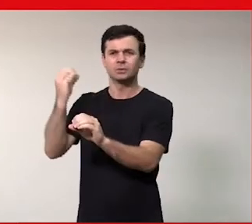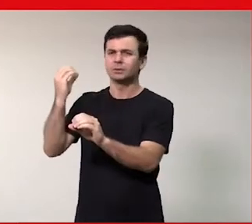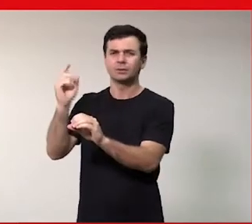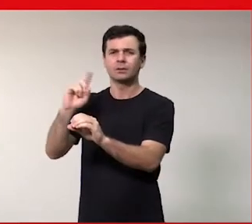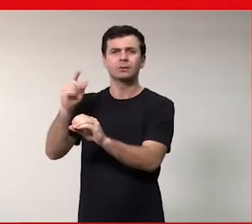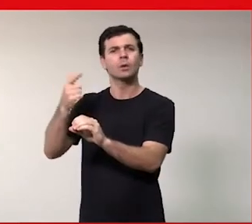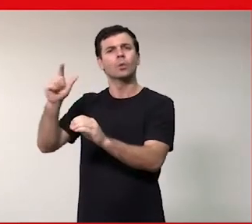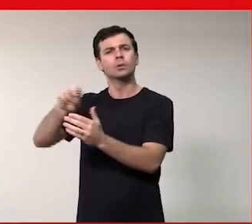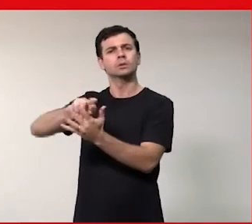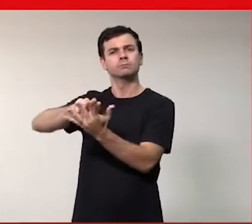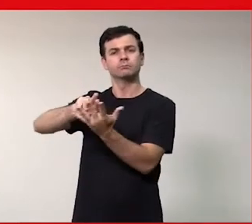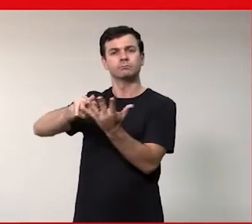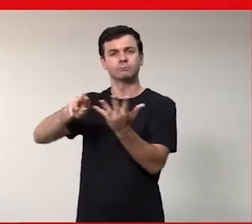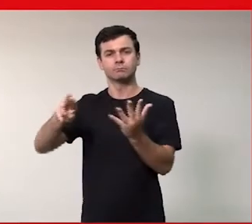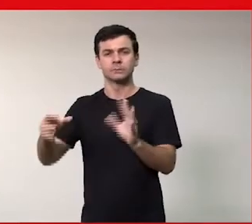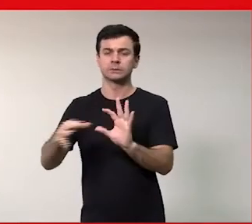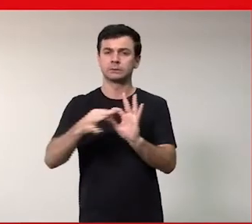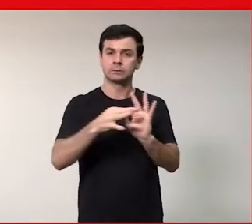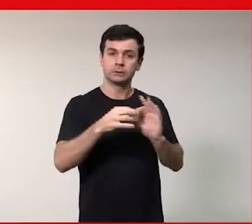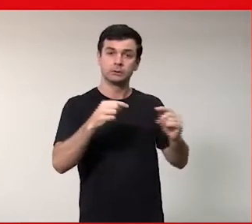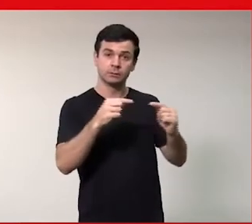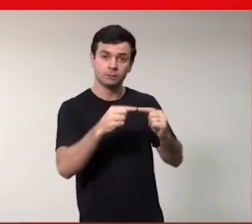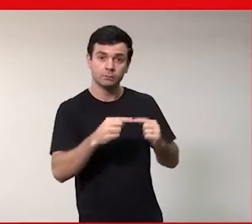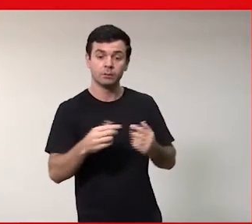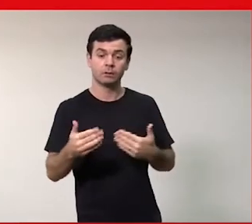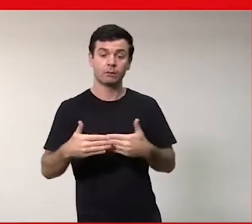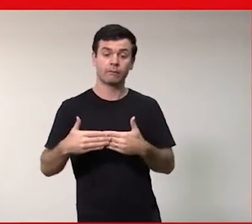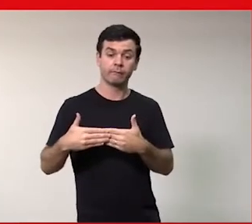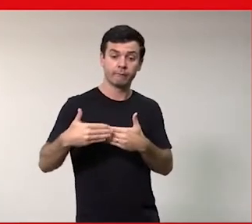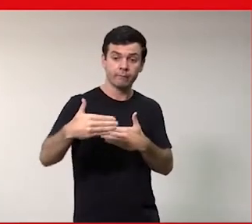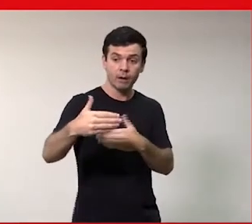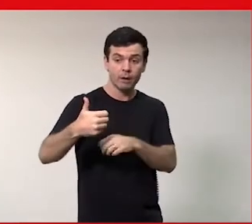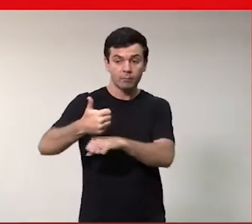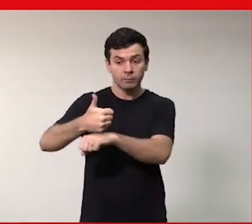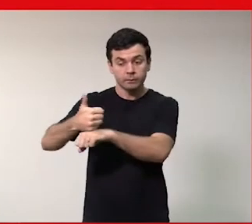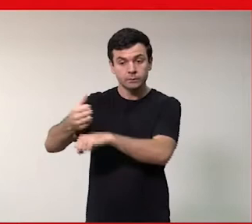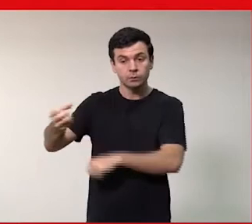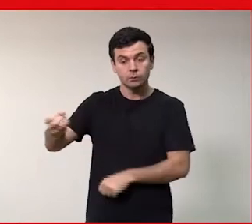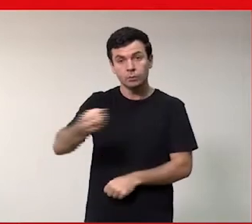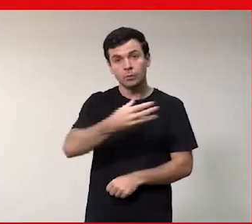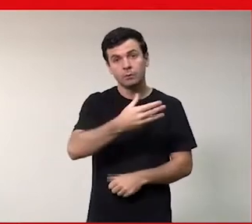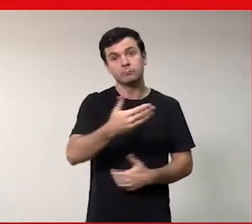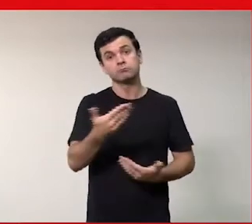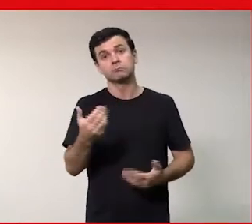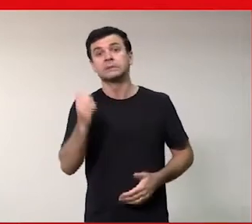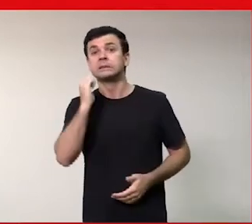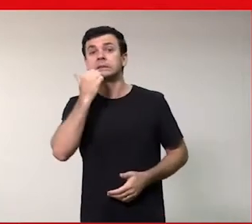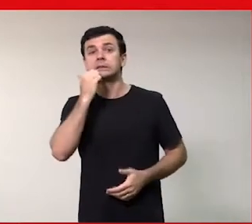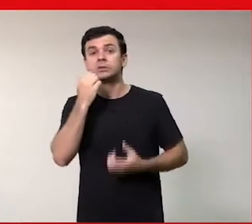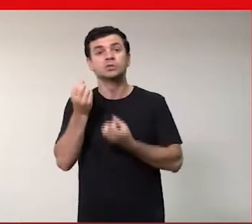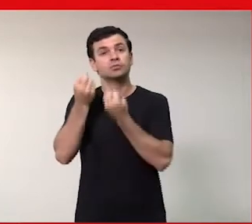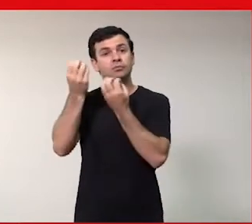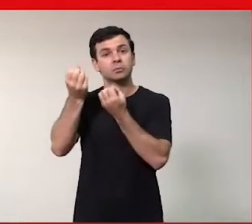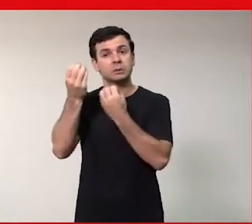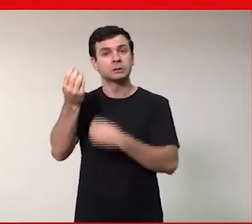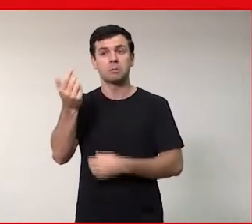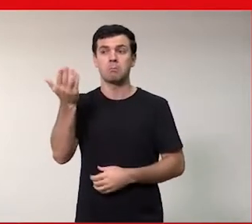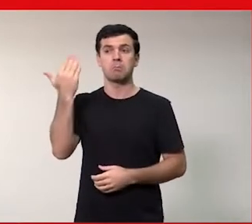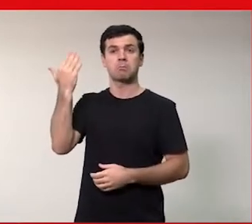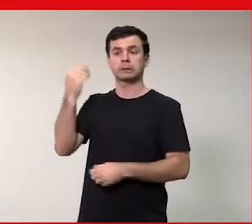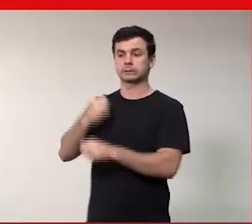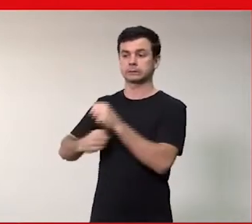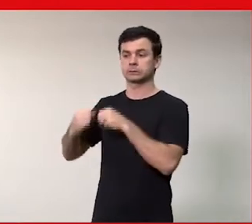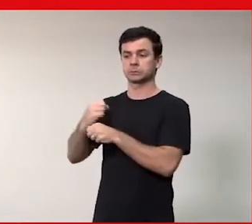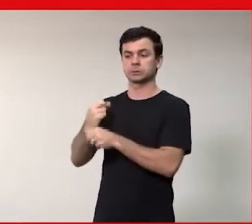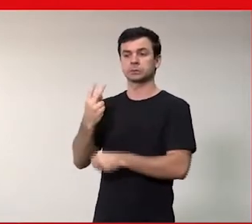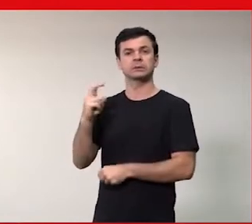profissões associadas e possivelmente no tempo que elas se formarem vão ser profissões novas cientista de dados é uma novidade não tinha cinco anos atrás